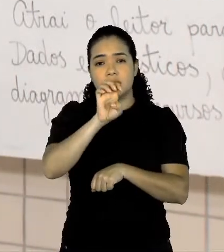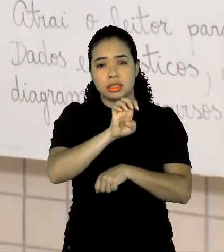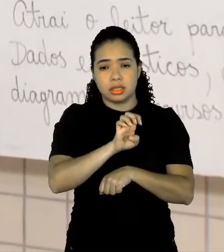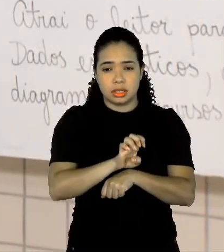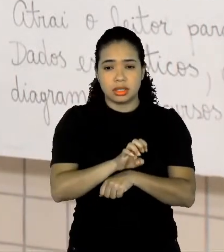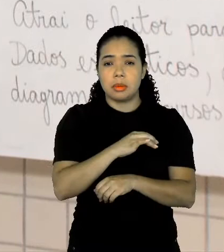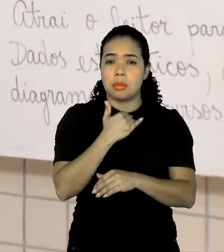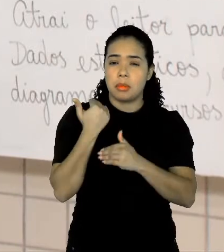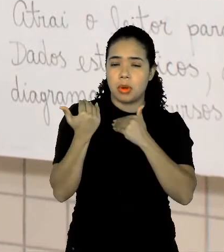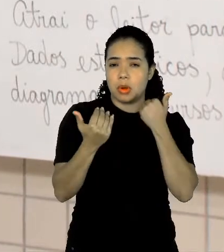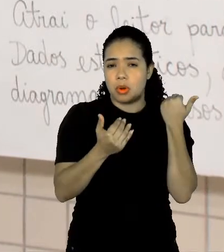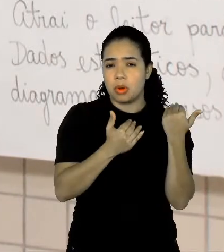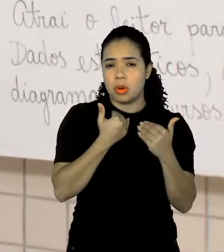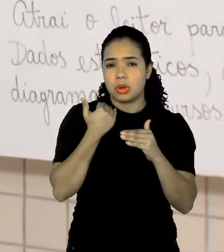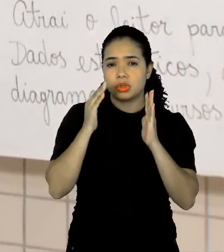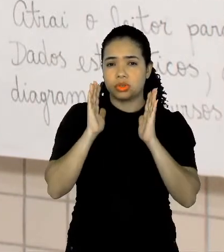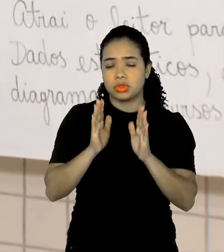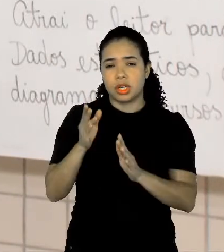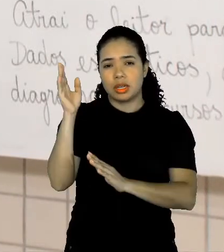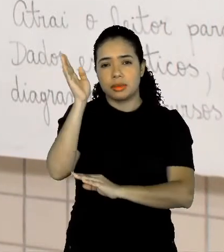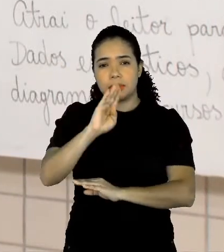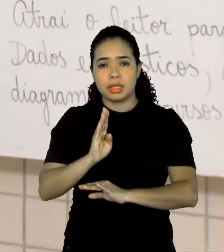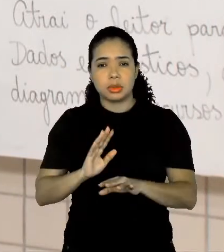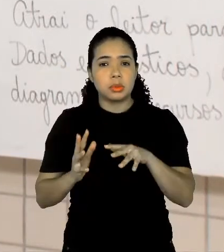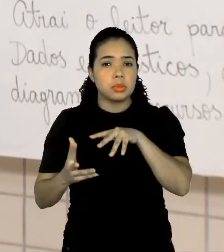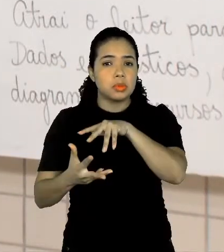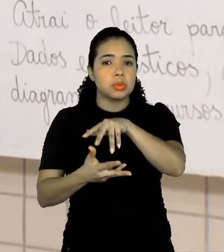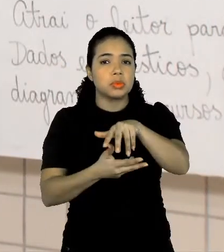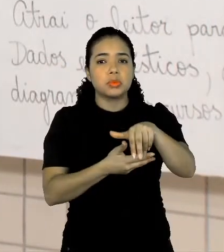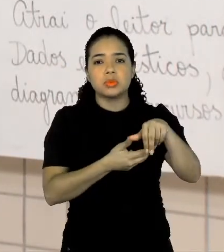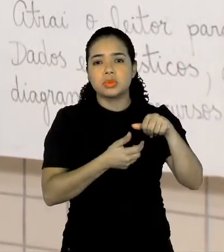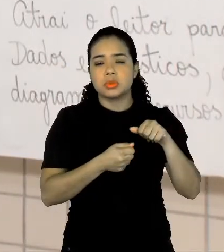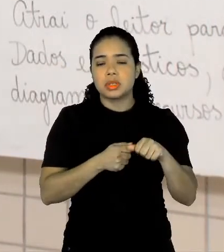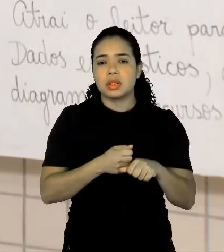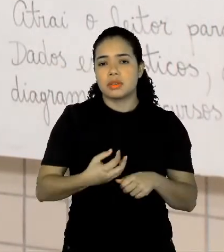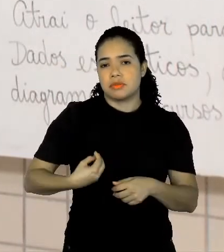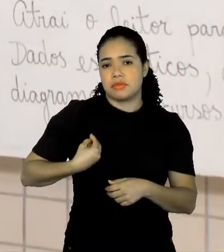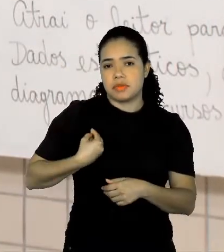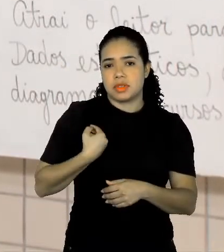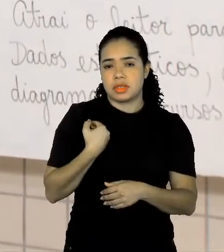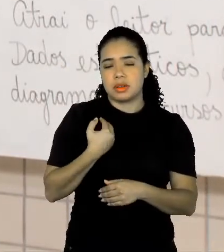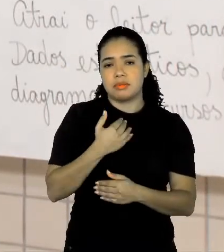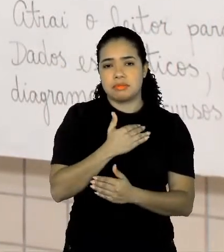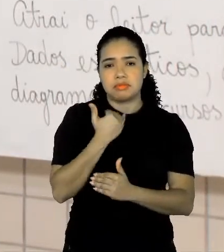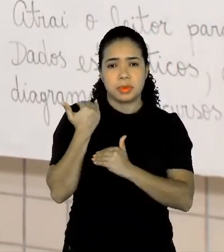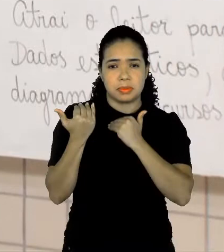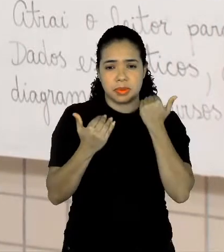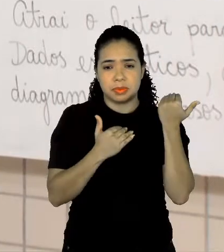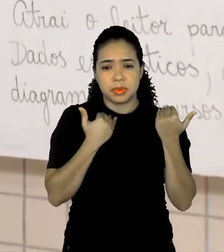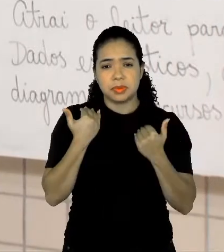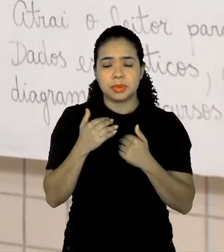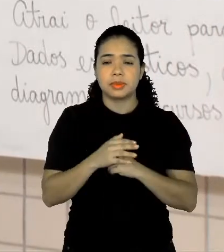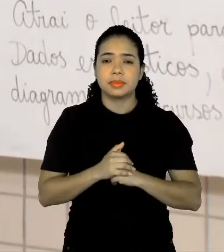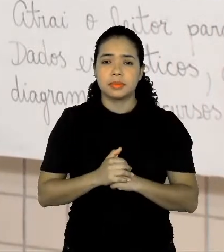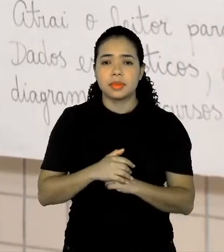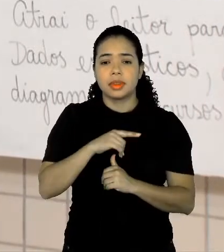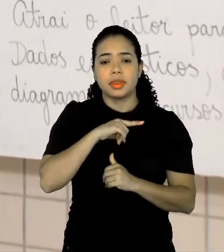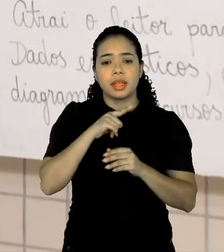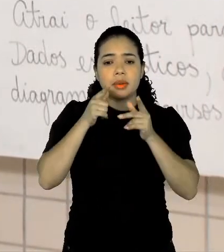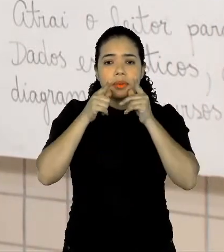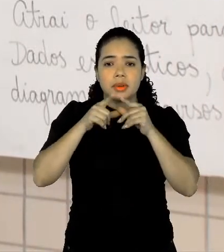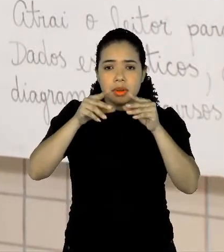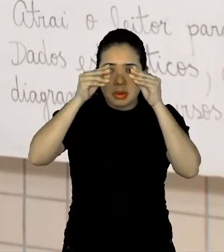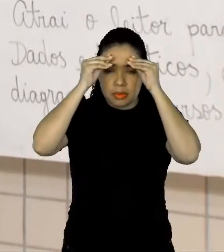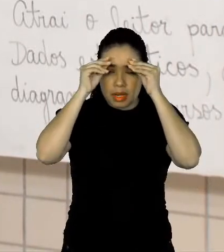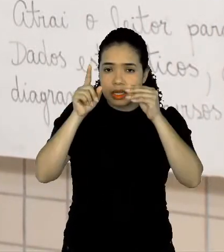tantas mortes, né, não só no Brasil, mas no mundo todo, tantas vidas perdidas, né? E aqui a gente tem mais uma linguagem